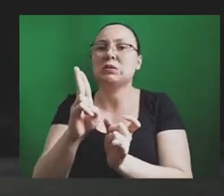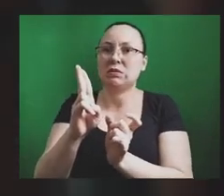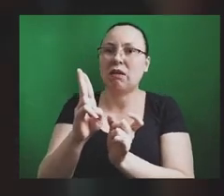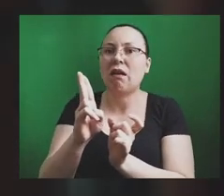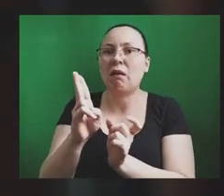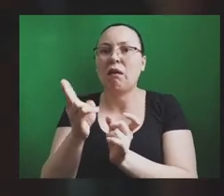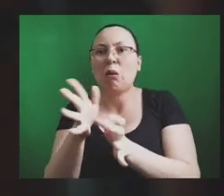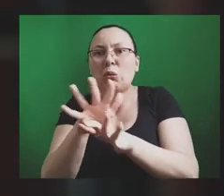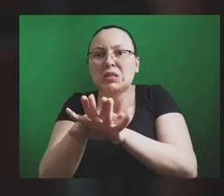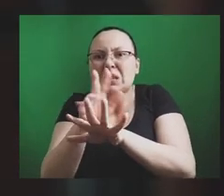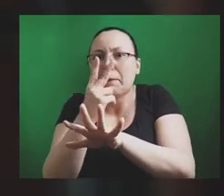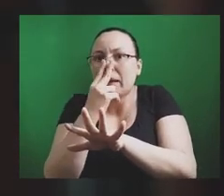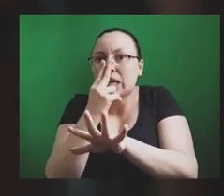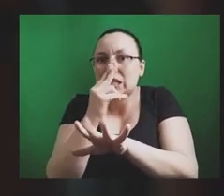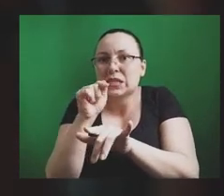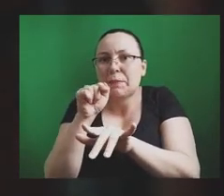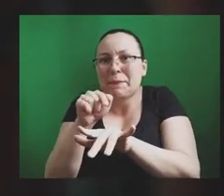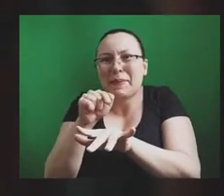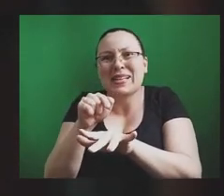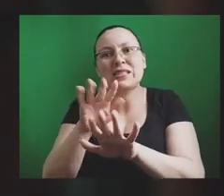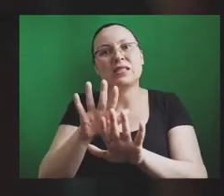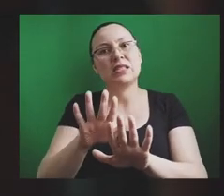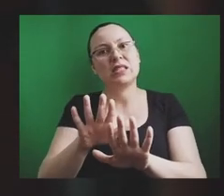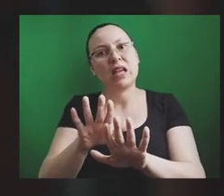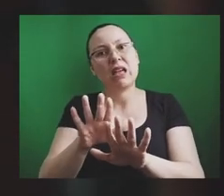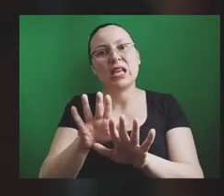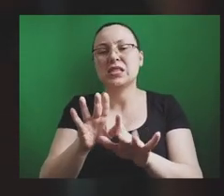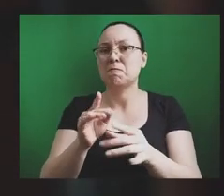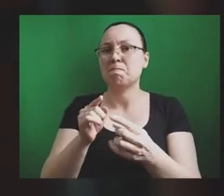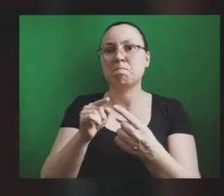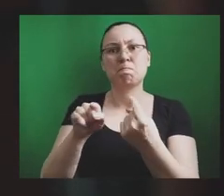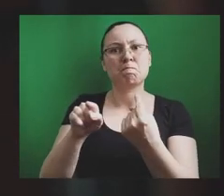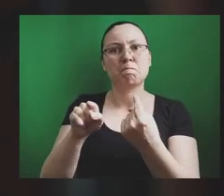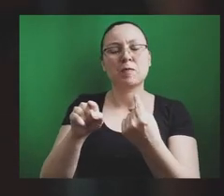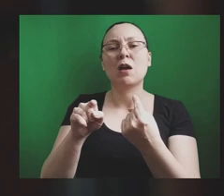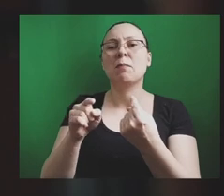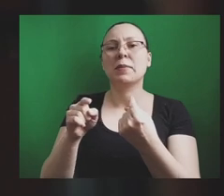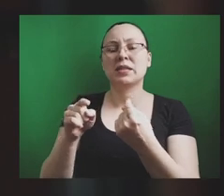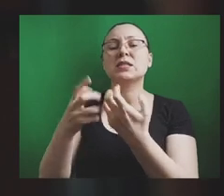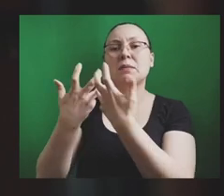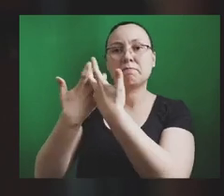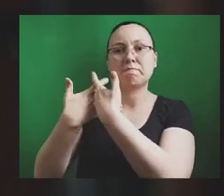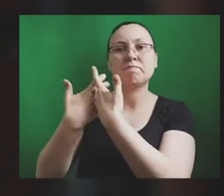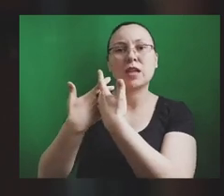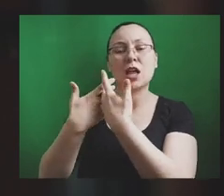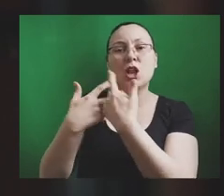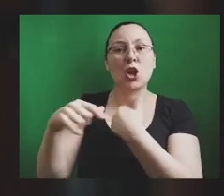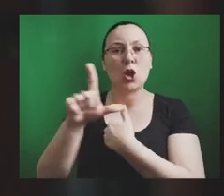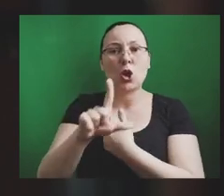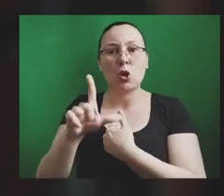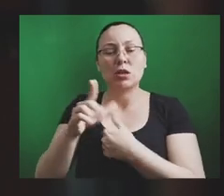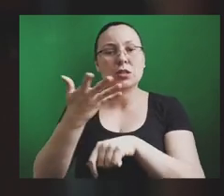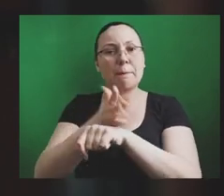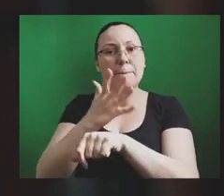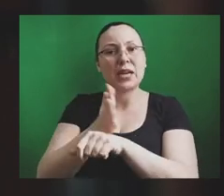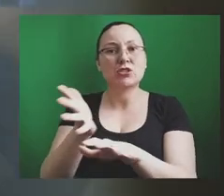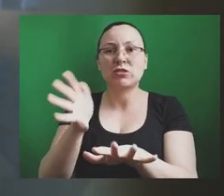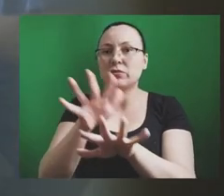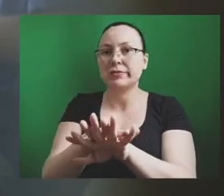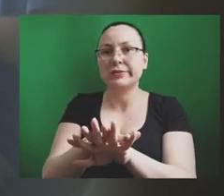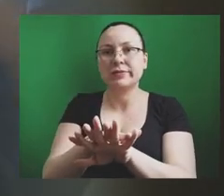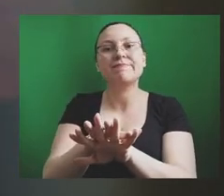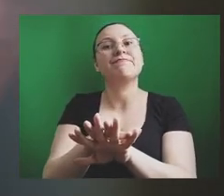diversidade. Mas essas expressões estão desarticuladas de reflexões críticas sobre as práticas inclusivas.